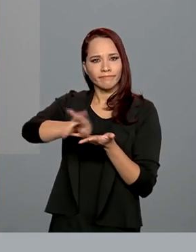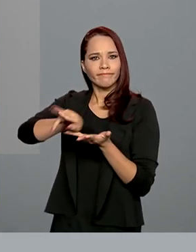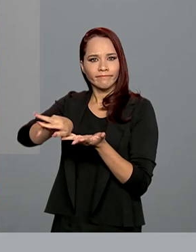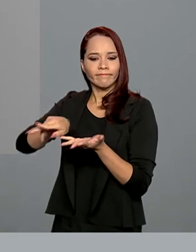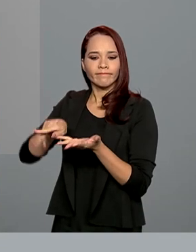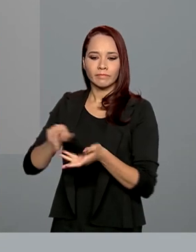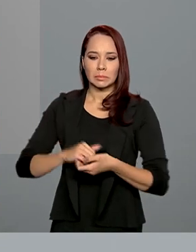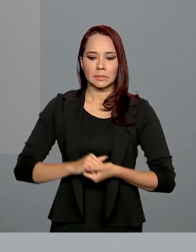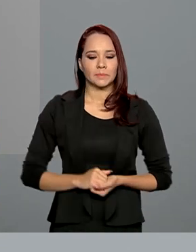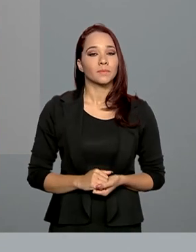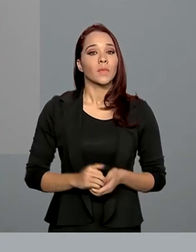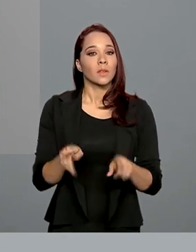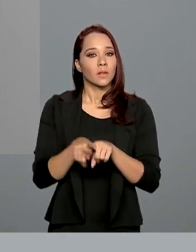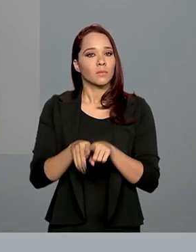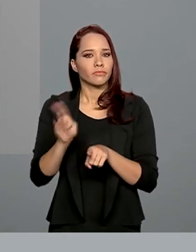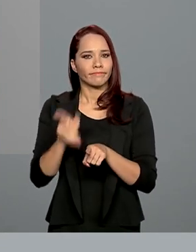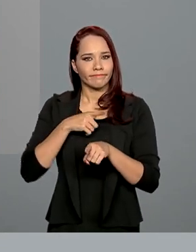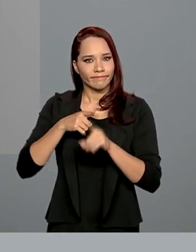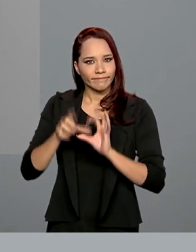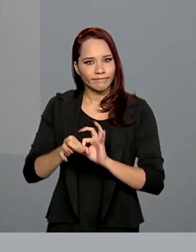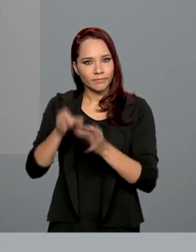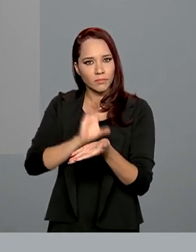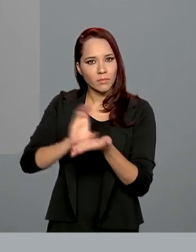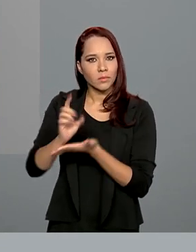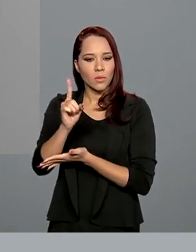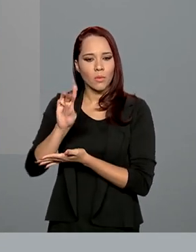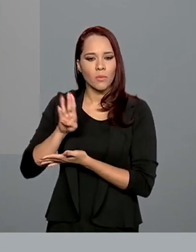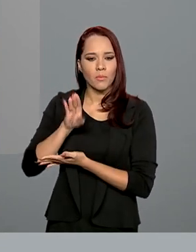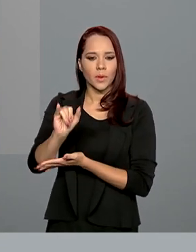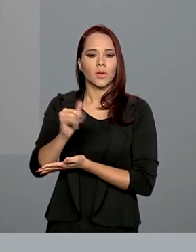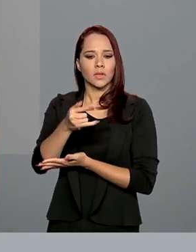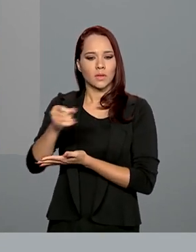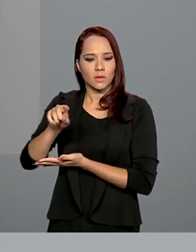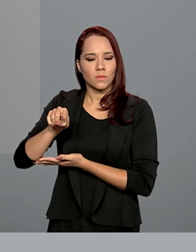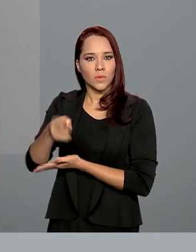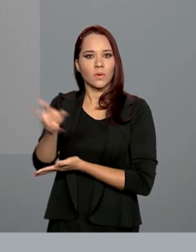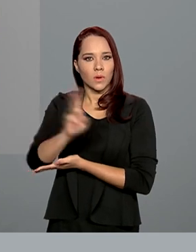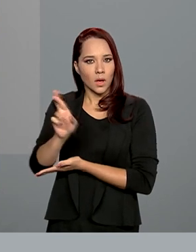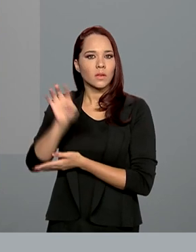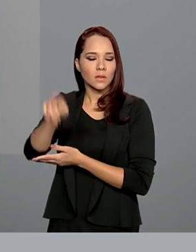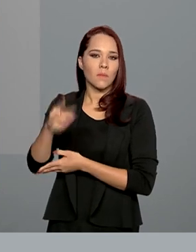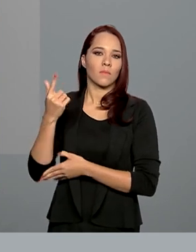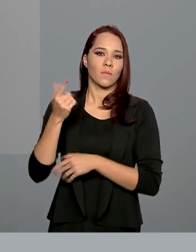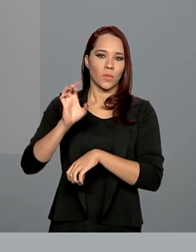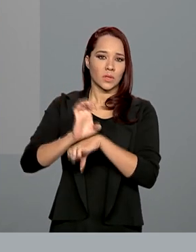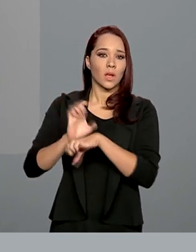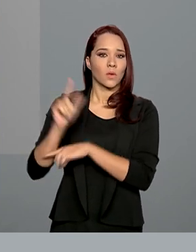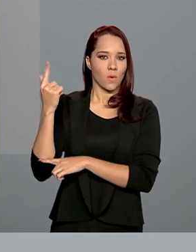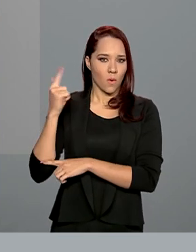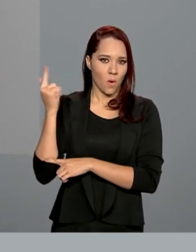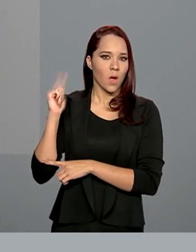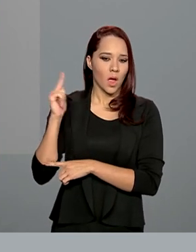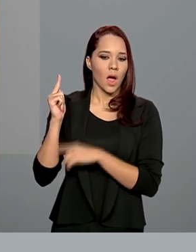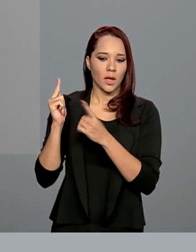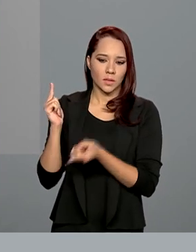Serra da Capivara. Fizemos também a deliberação de 1 milhão e 700 mil reais para o estado de Goiás, Chapada dos Veadeiros